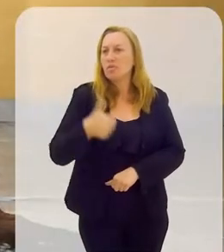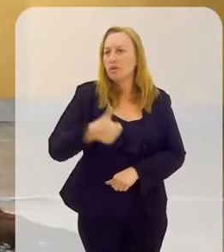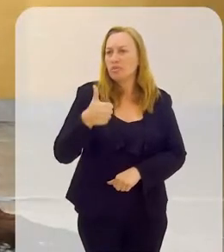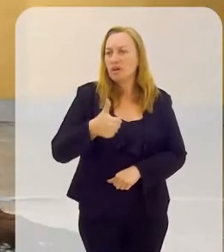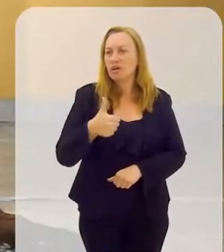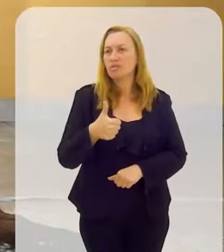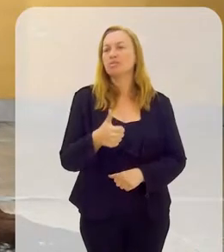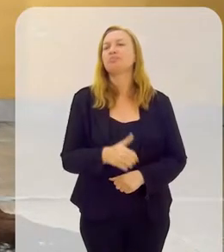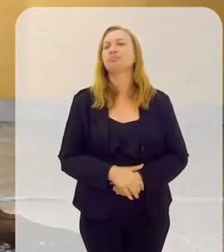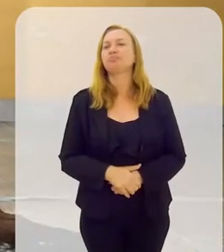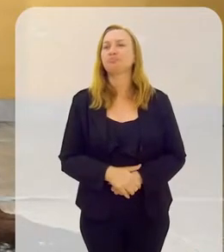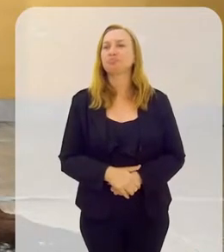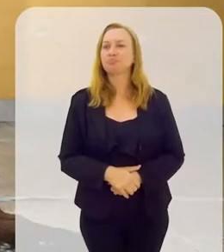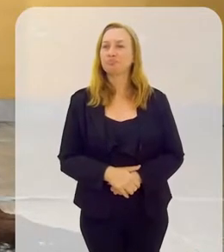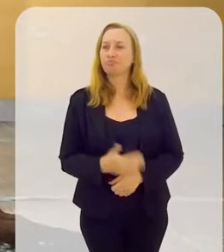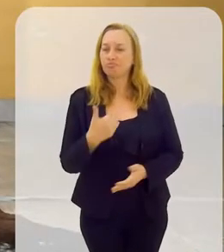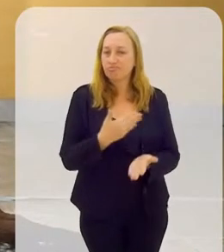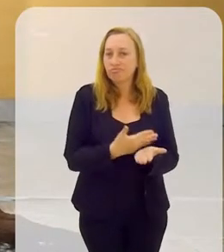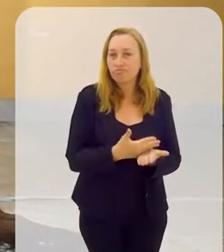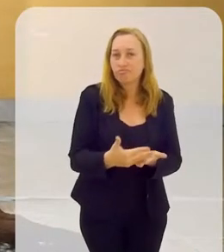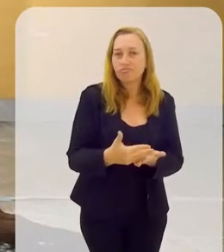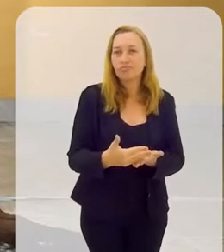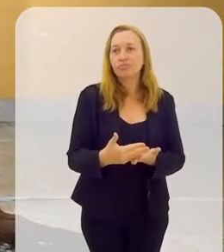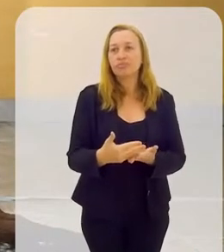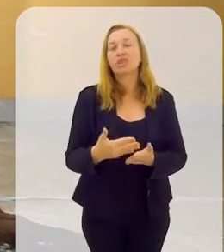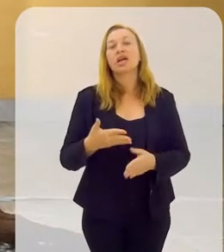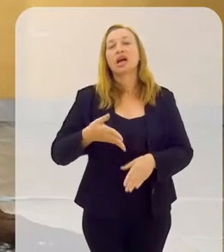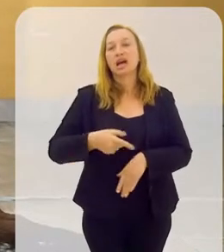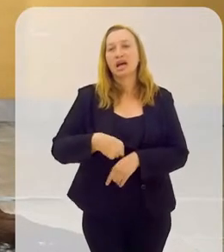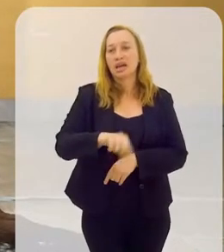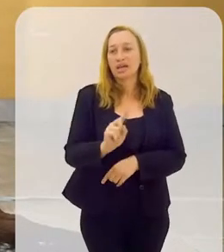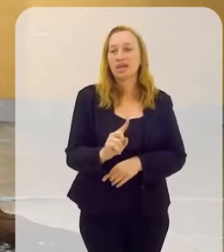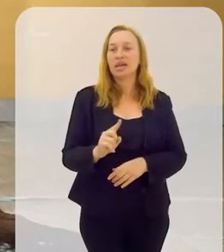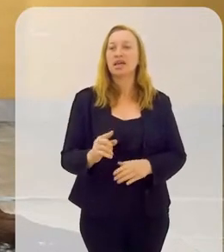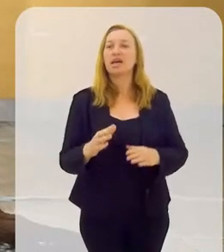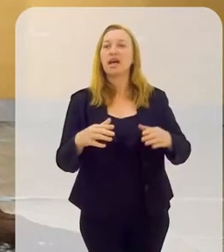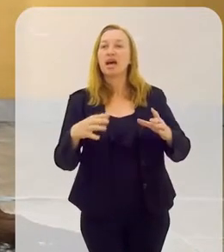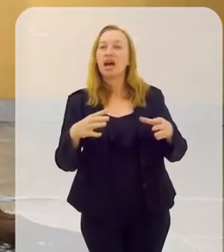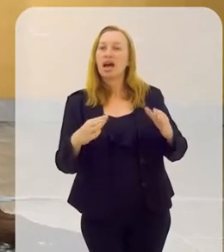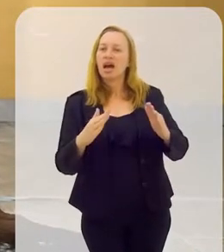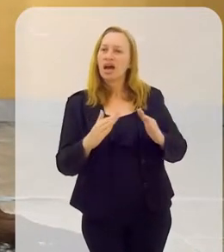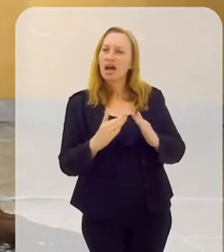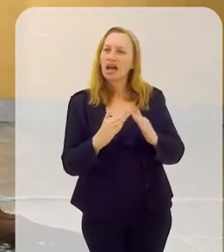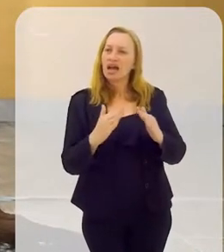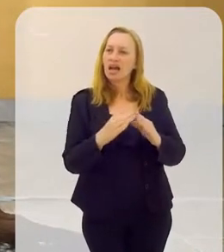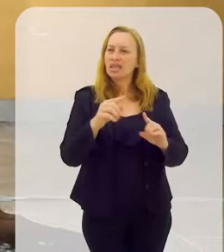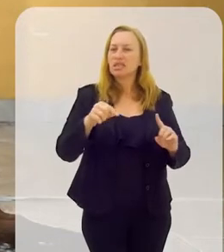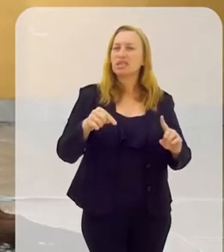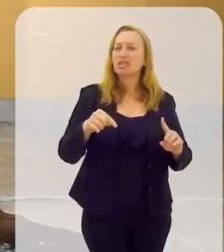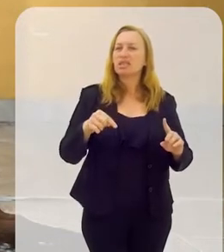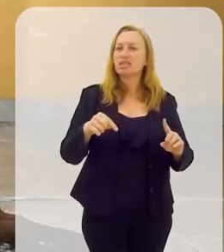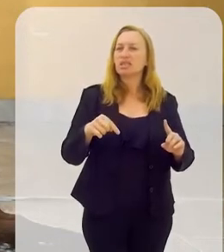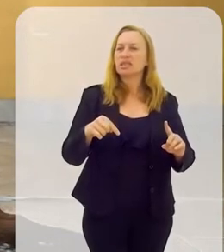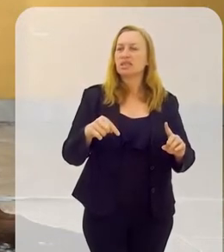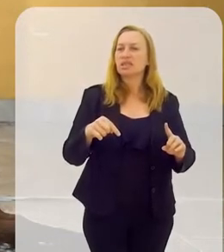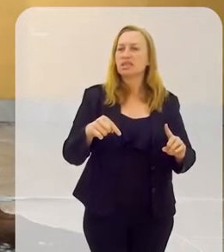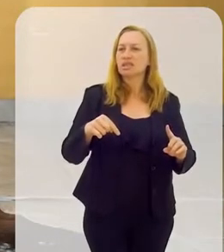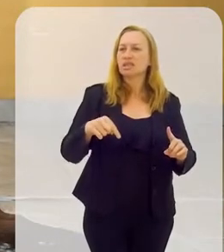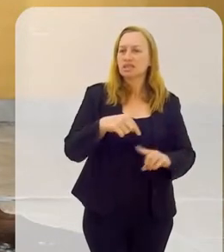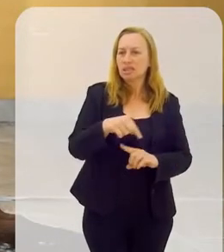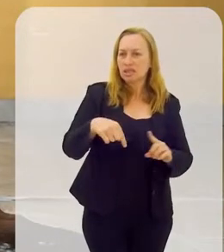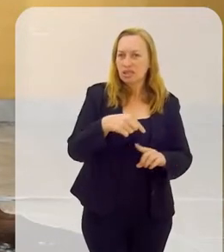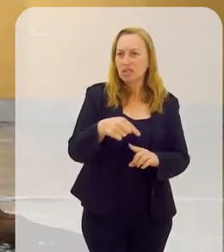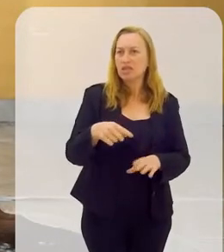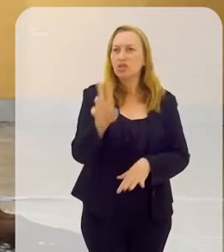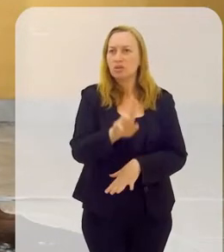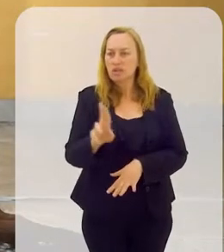primeira obrigação? Isso, foi quando eu comecei a frequentar a Casa de Santo, conhecer a Casa de Santo, eu vou me usar como exemplo, que é